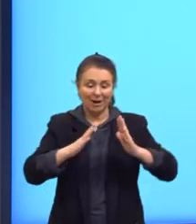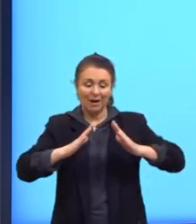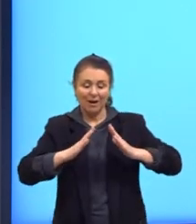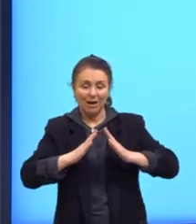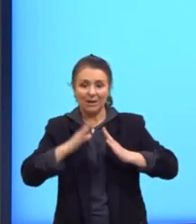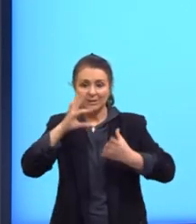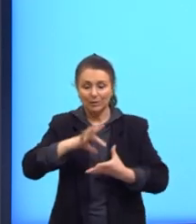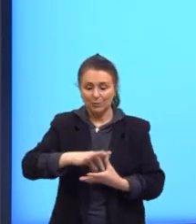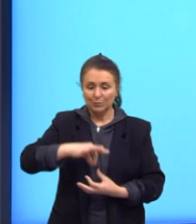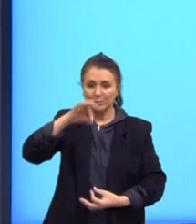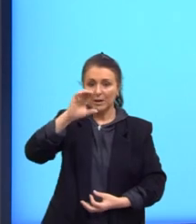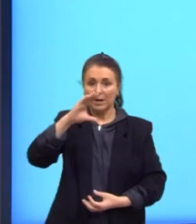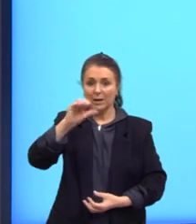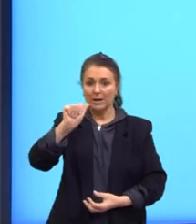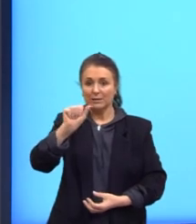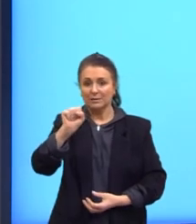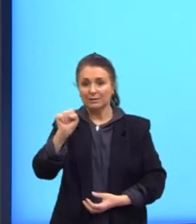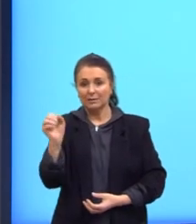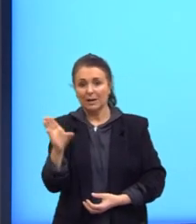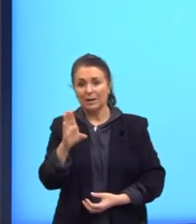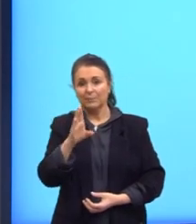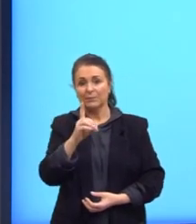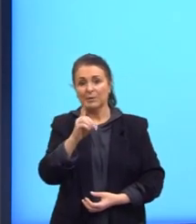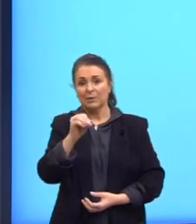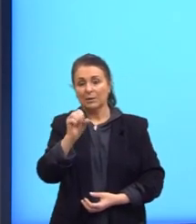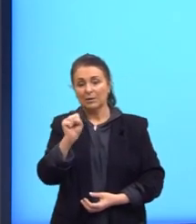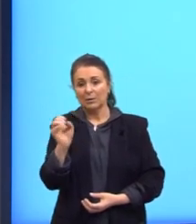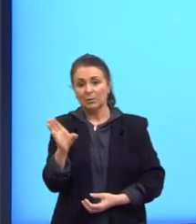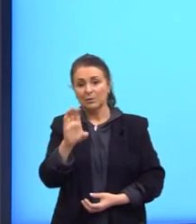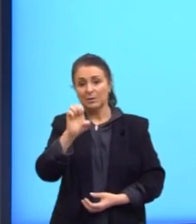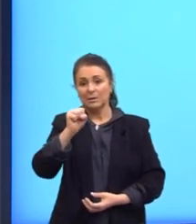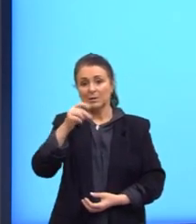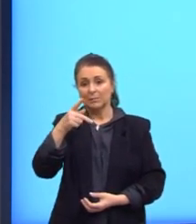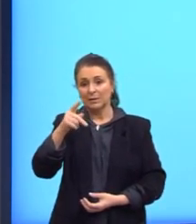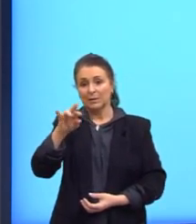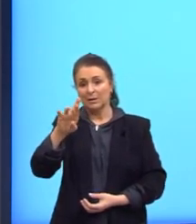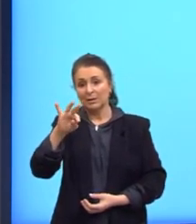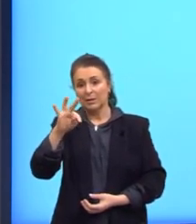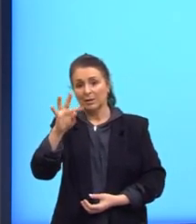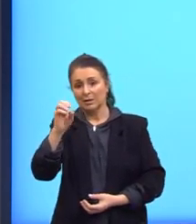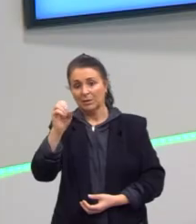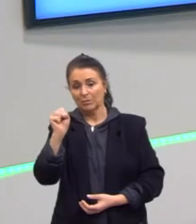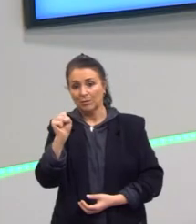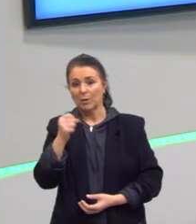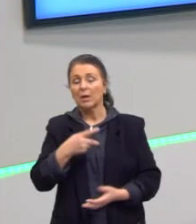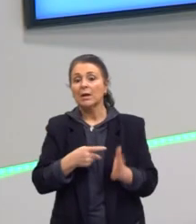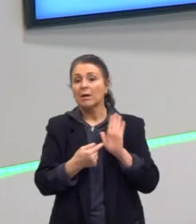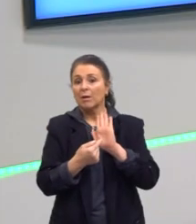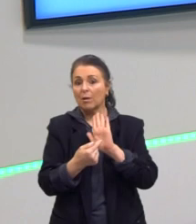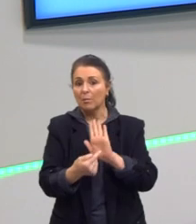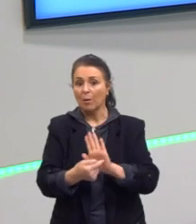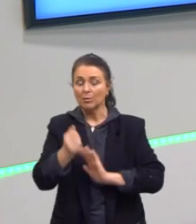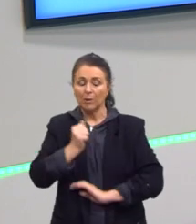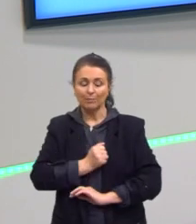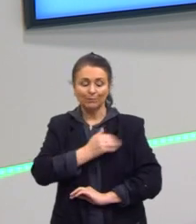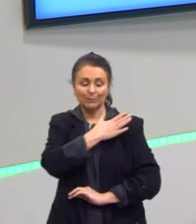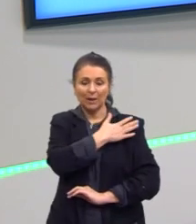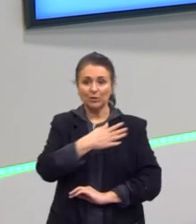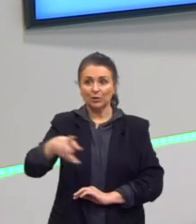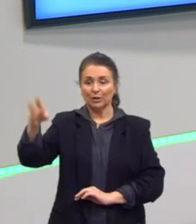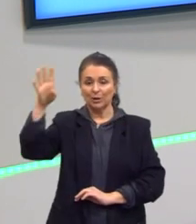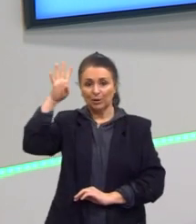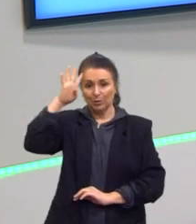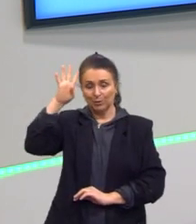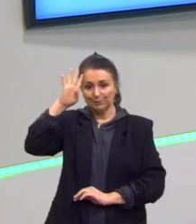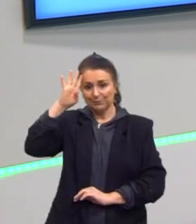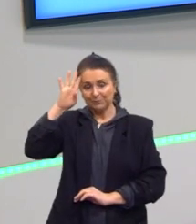Espíritos, vai trazer como cenário, como pano de fundo a ditadura no Chile. A gente sabe que